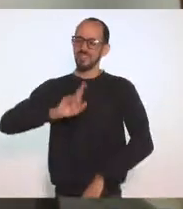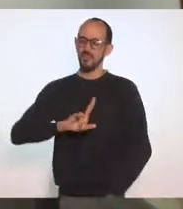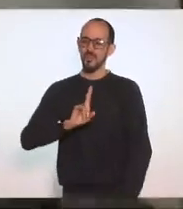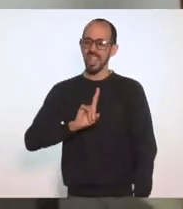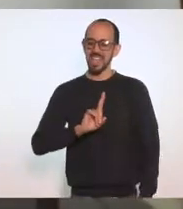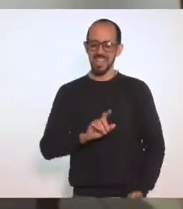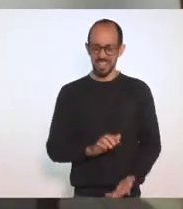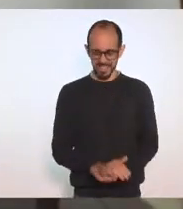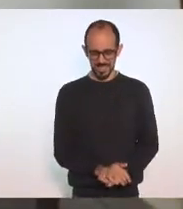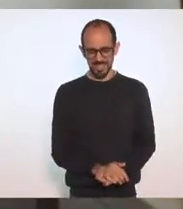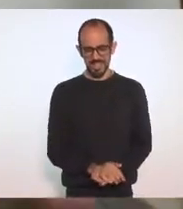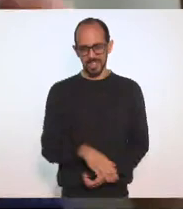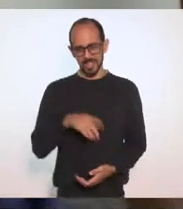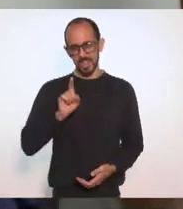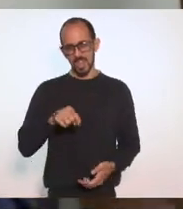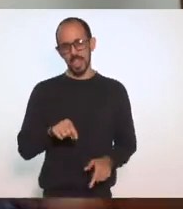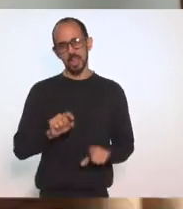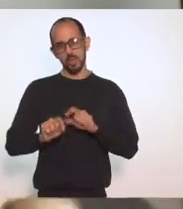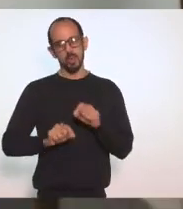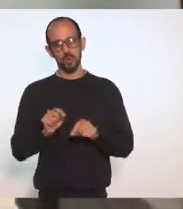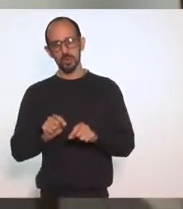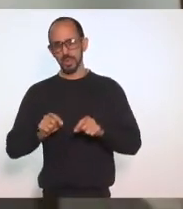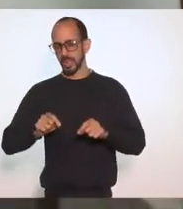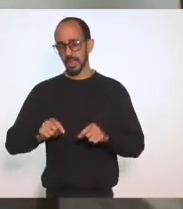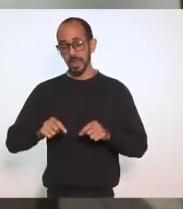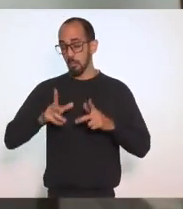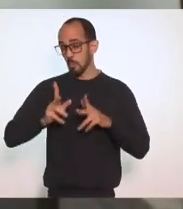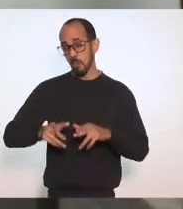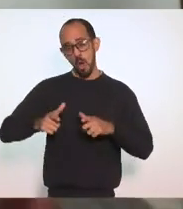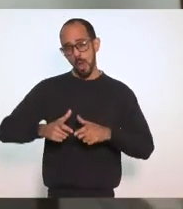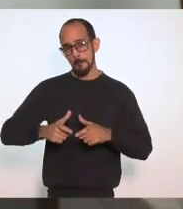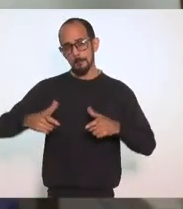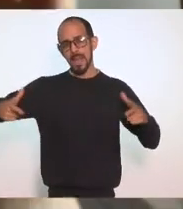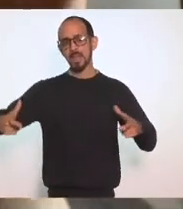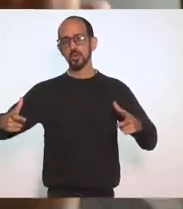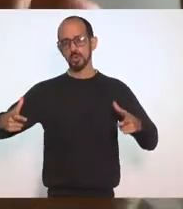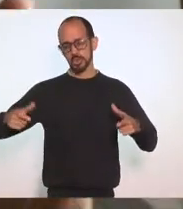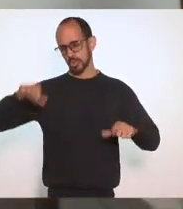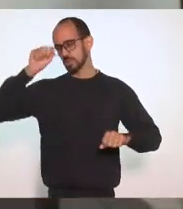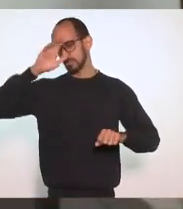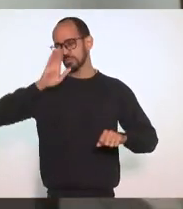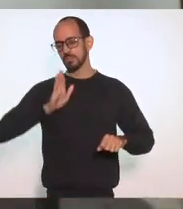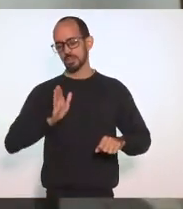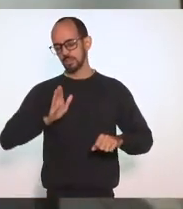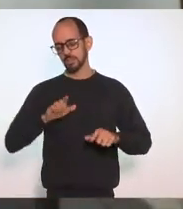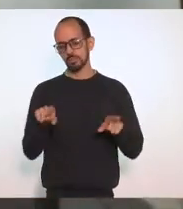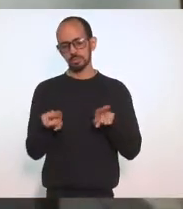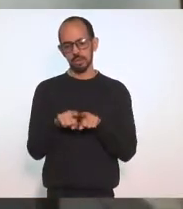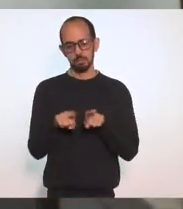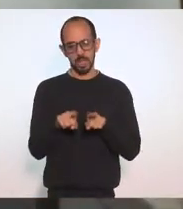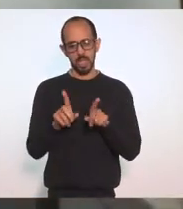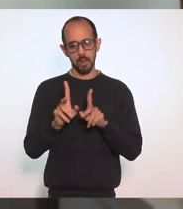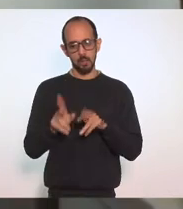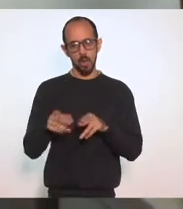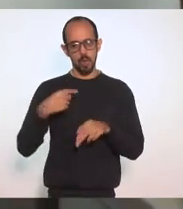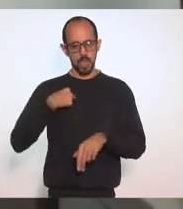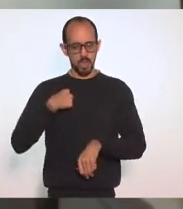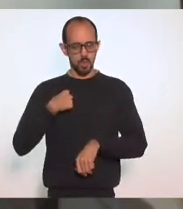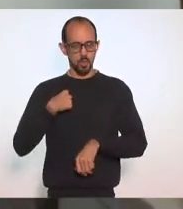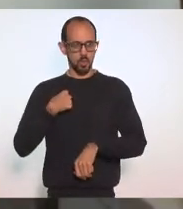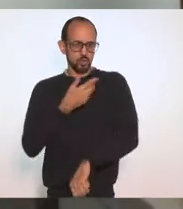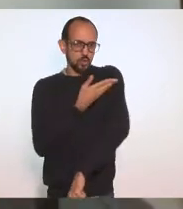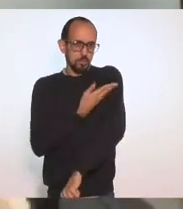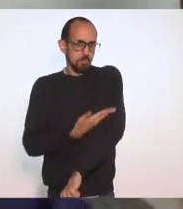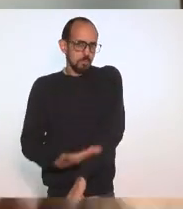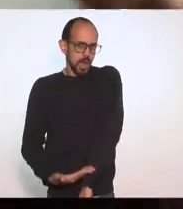Como a grande Maioria dos brasileiros Até aqueles Que como eu Tenho a pele branca